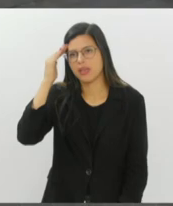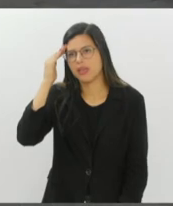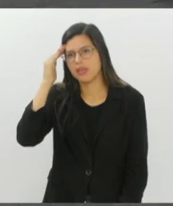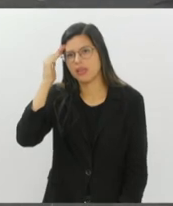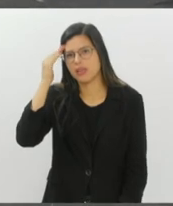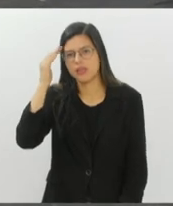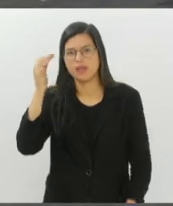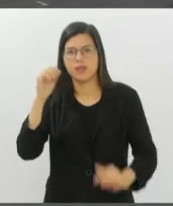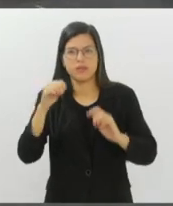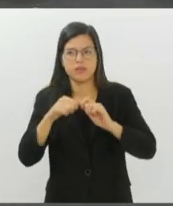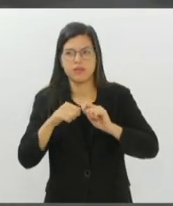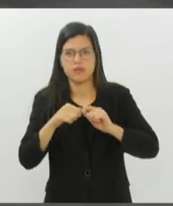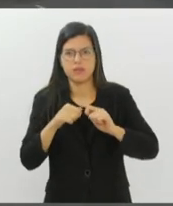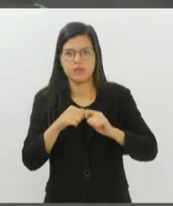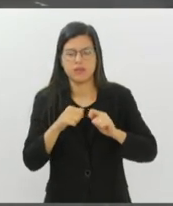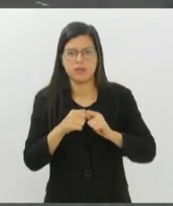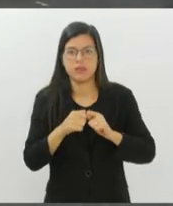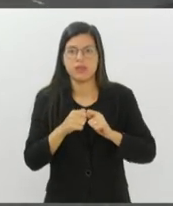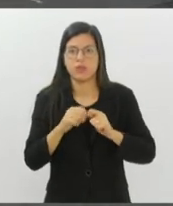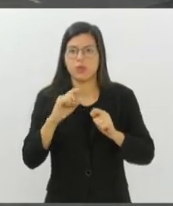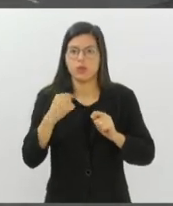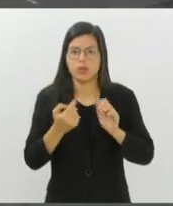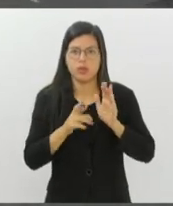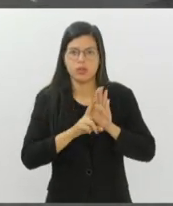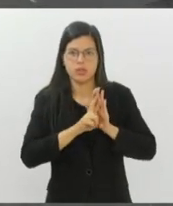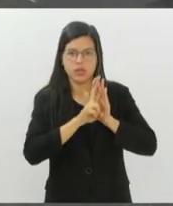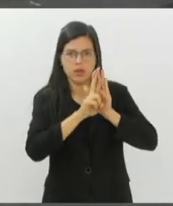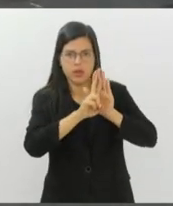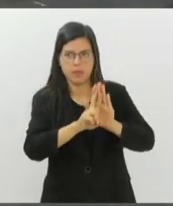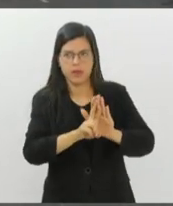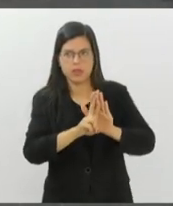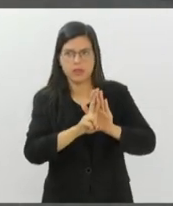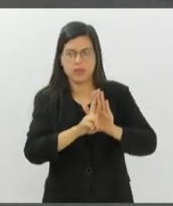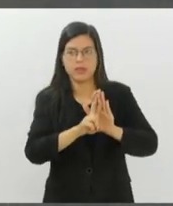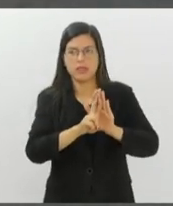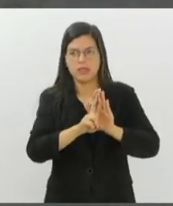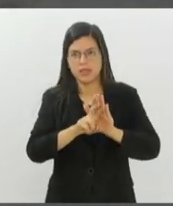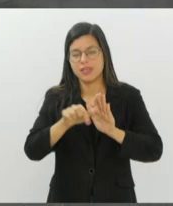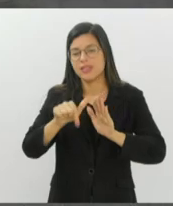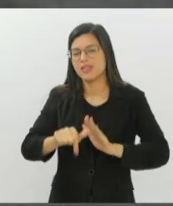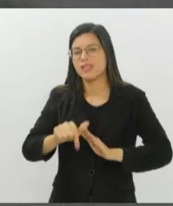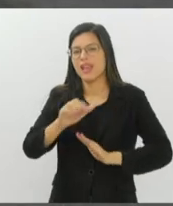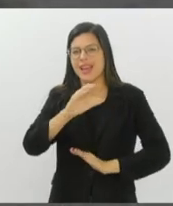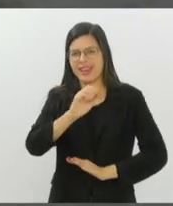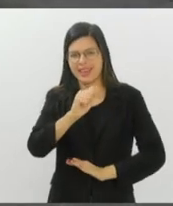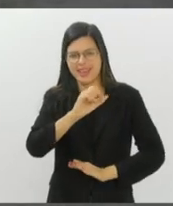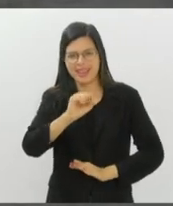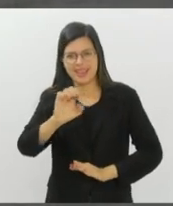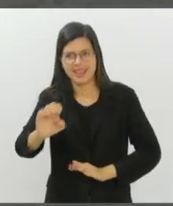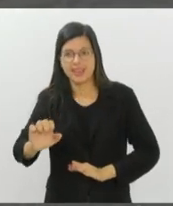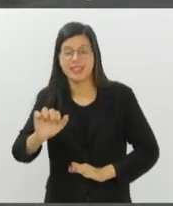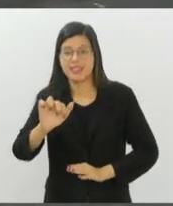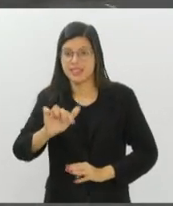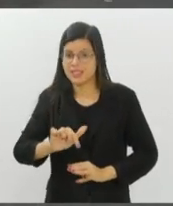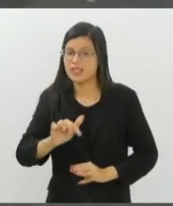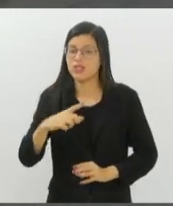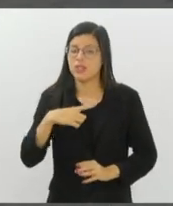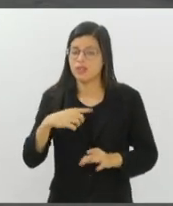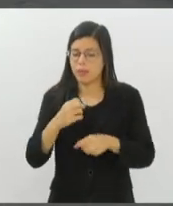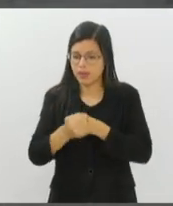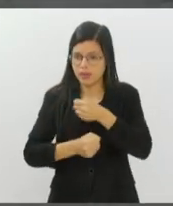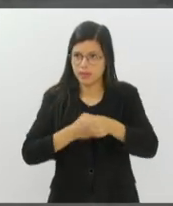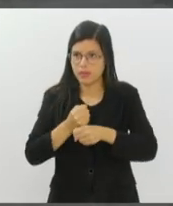fazendo, né? Nós fomos lá para representar como o maior case de ESG e games do Brasil. Tivemos esse ano também